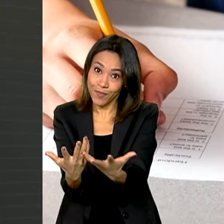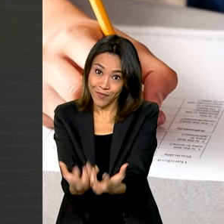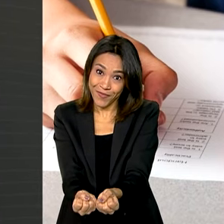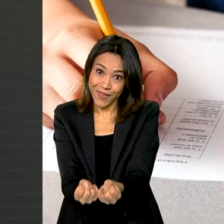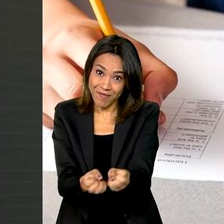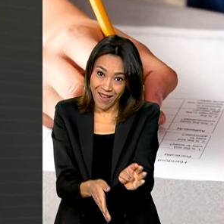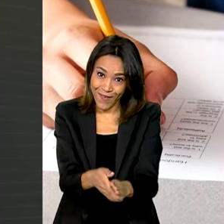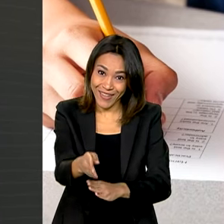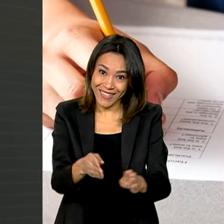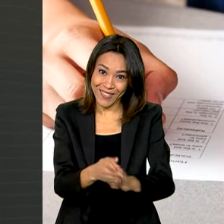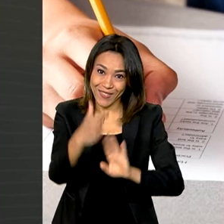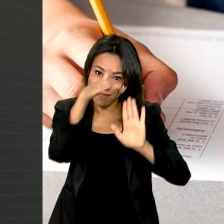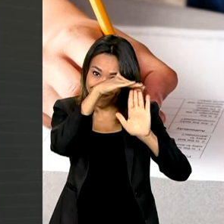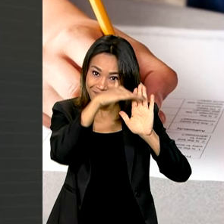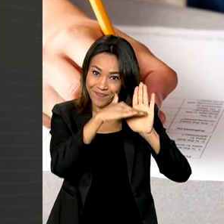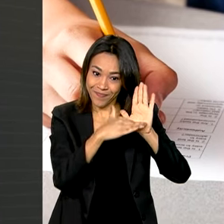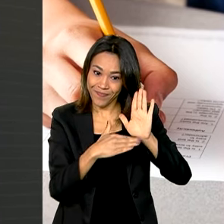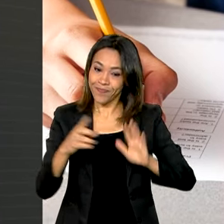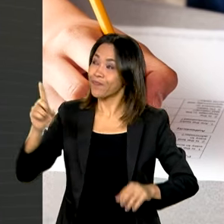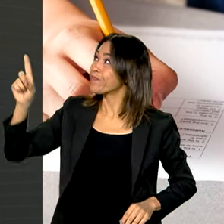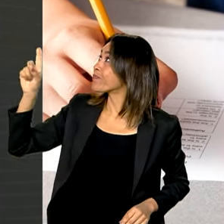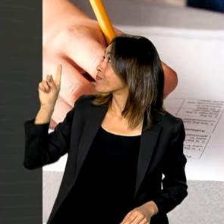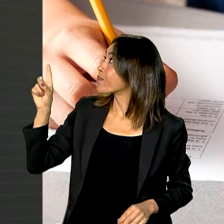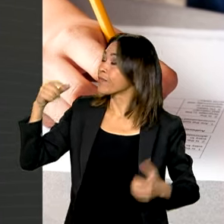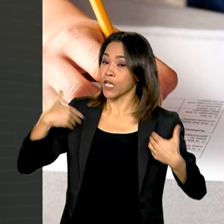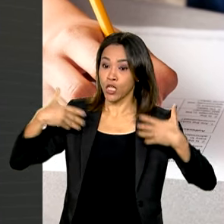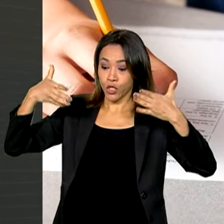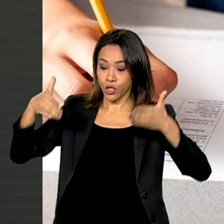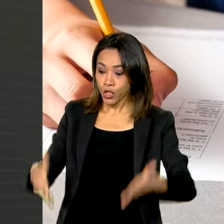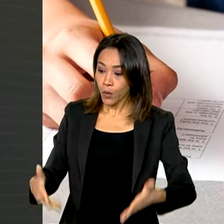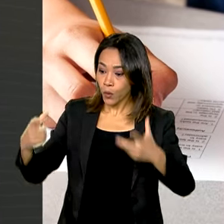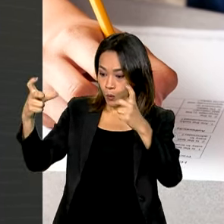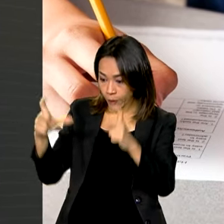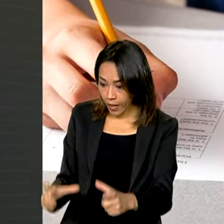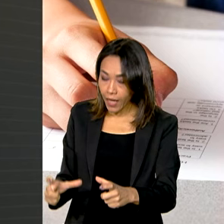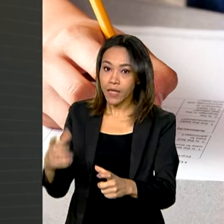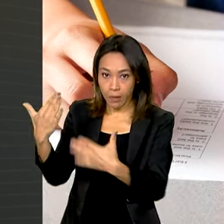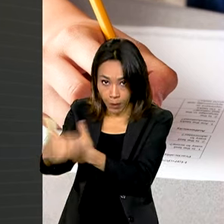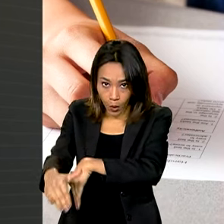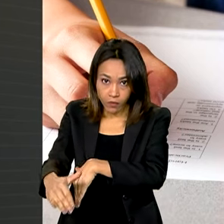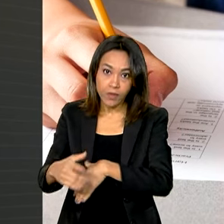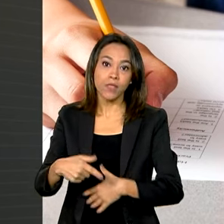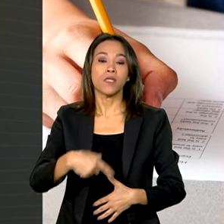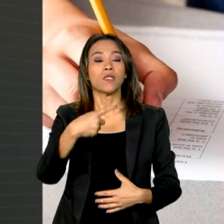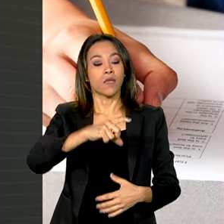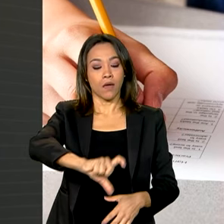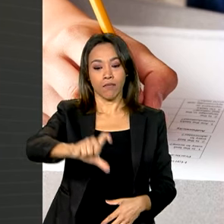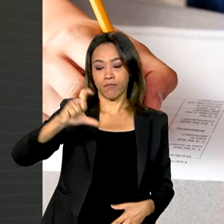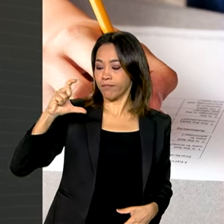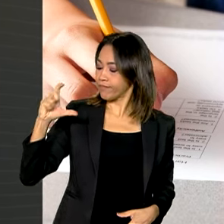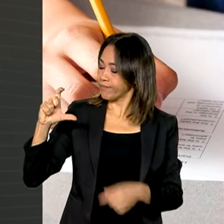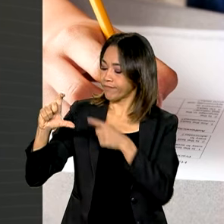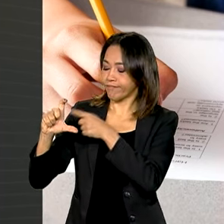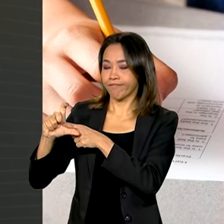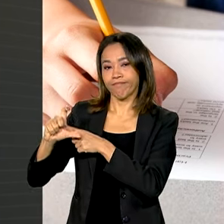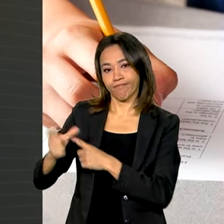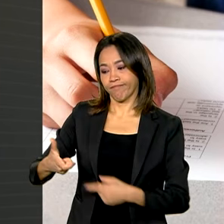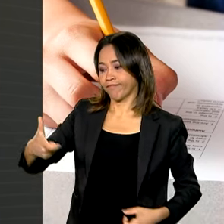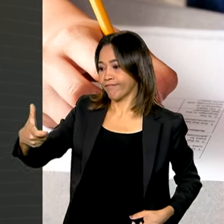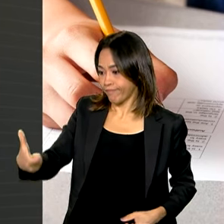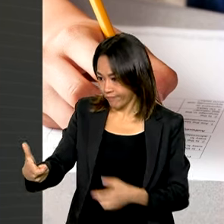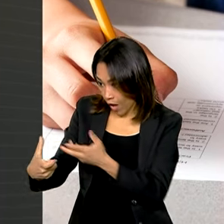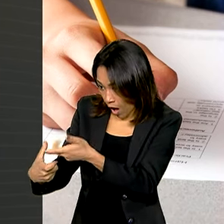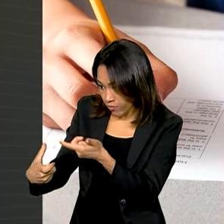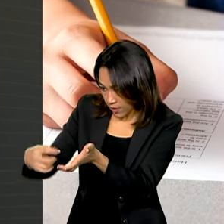o passo a passo. Ao chegar no local de prova, os candidatos deverão apresentar o cartão de confirmação de